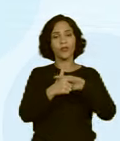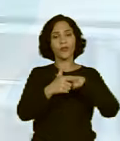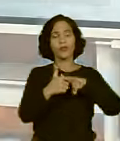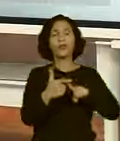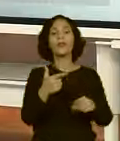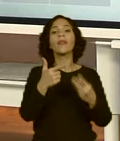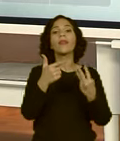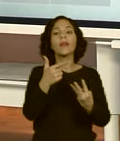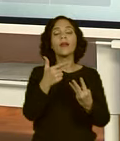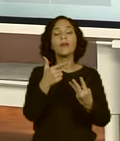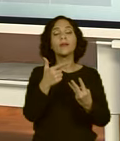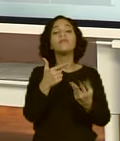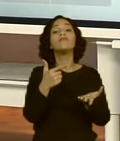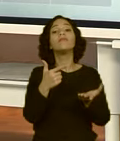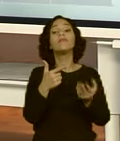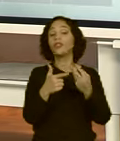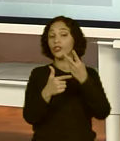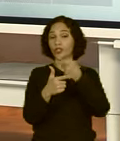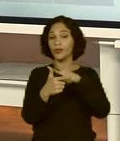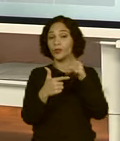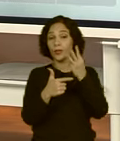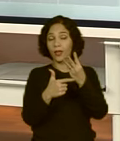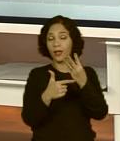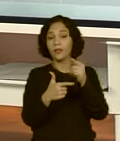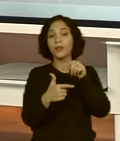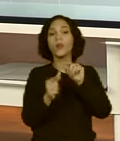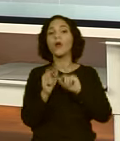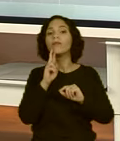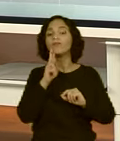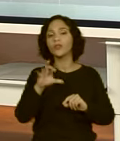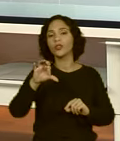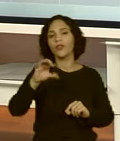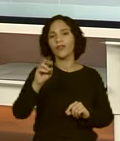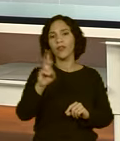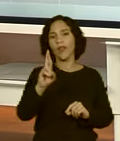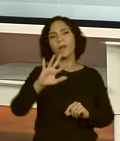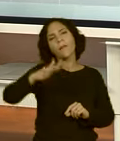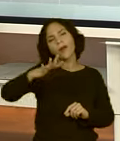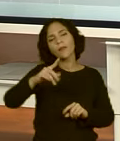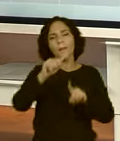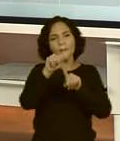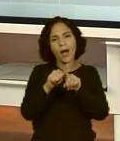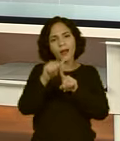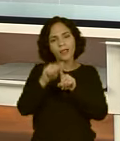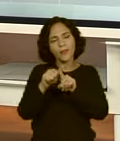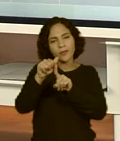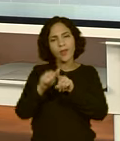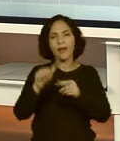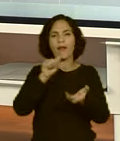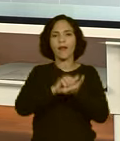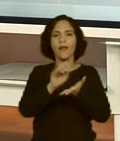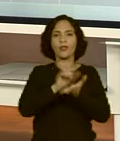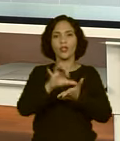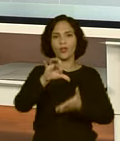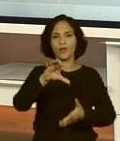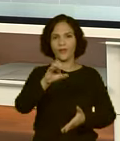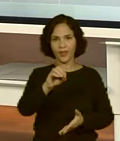9, R$,00, certo? Essa é a média que essa família costuma gastar de energia.